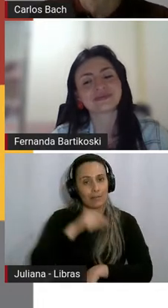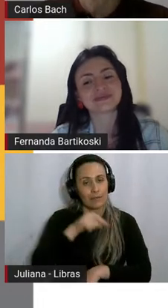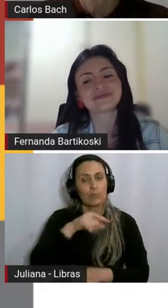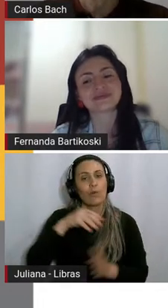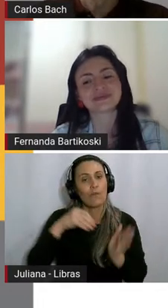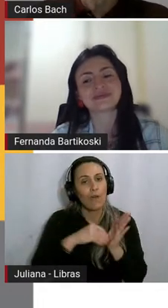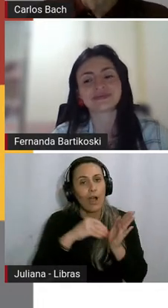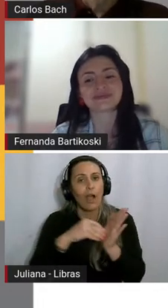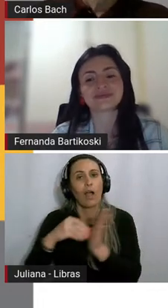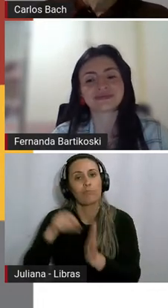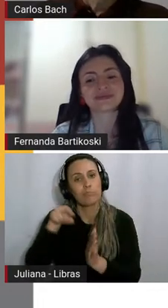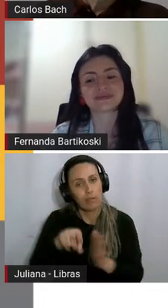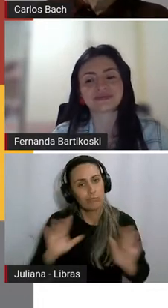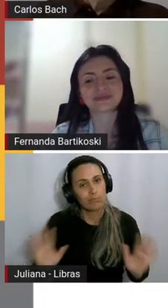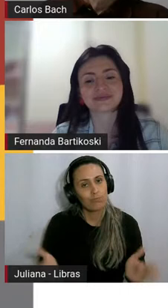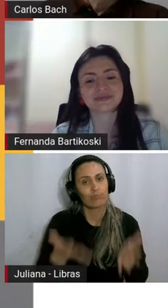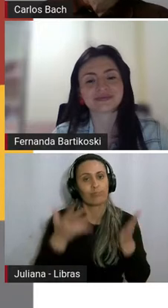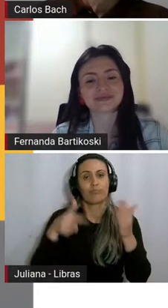alfabetizar, né?